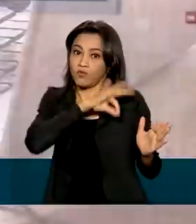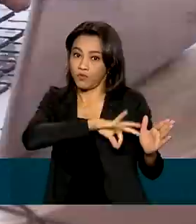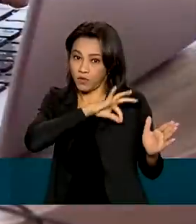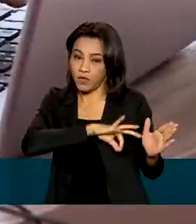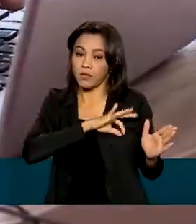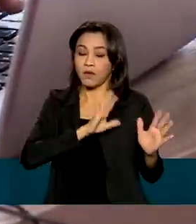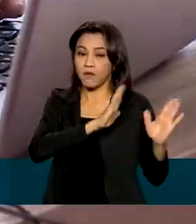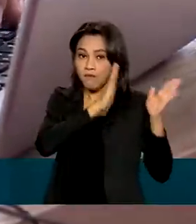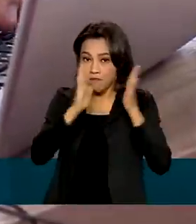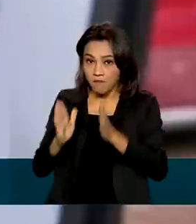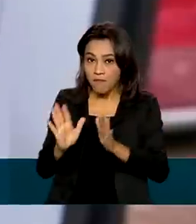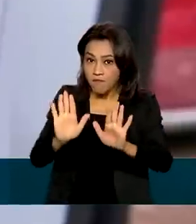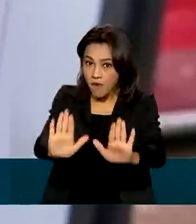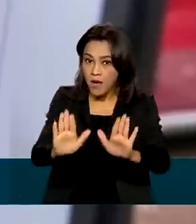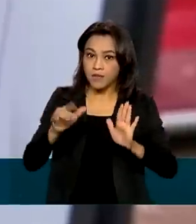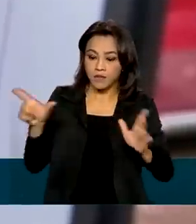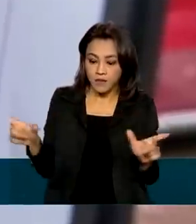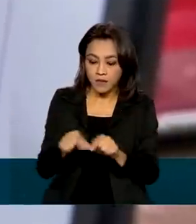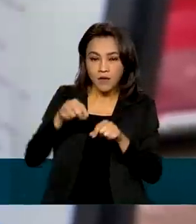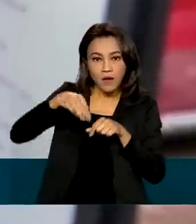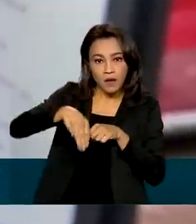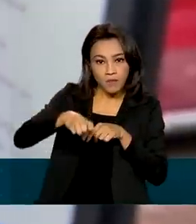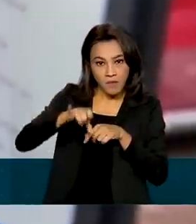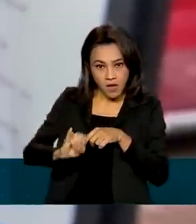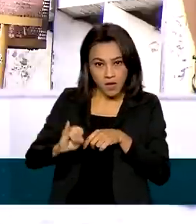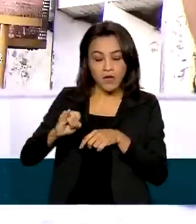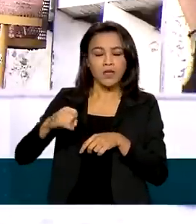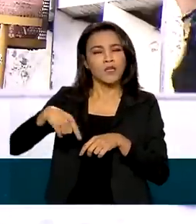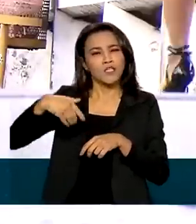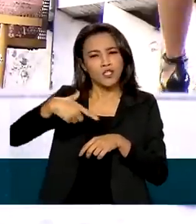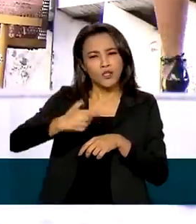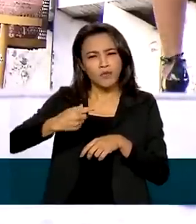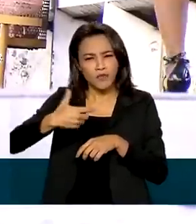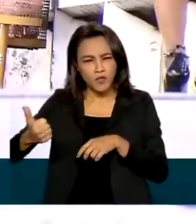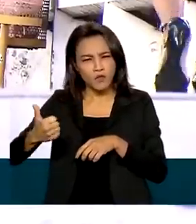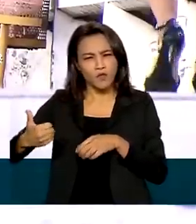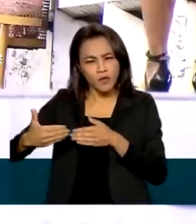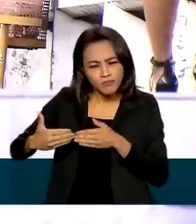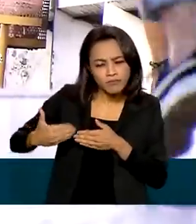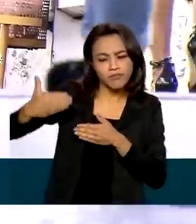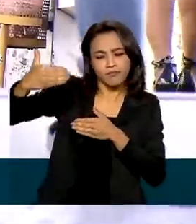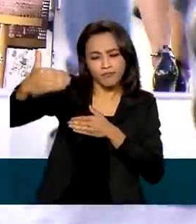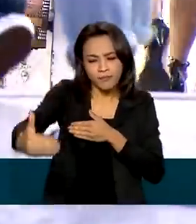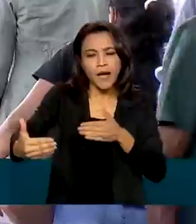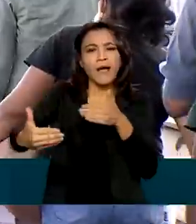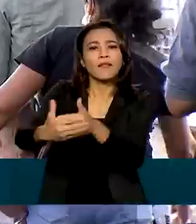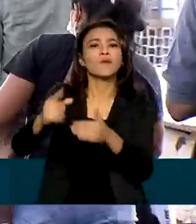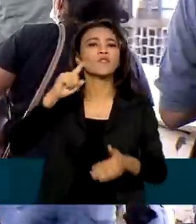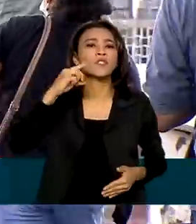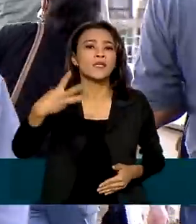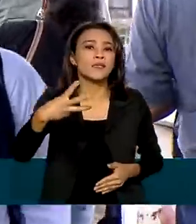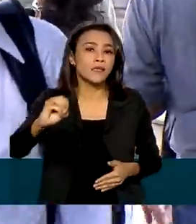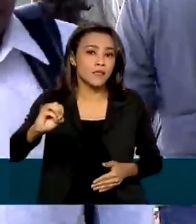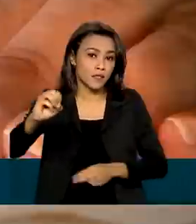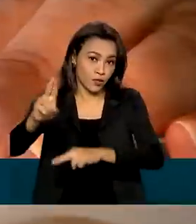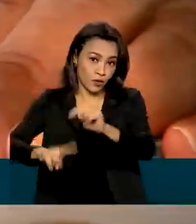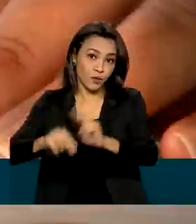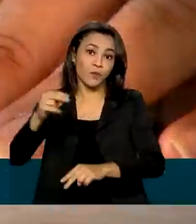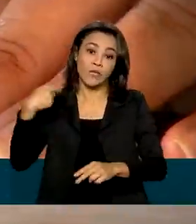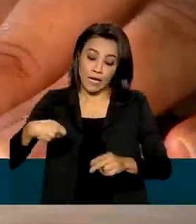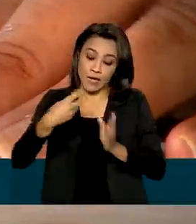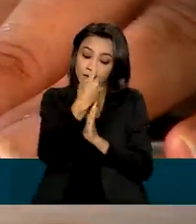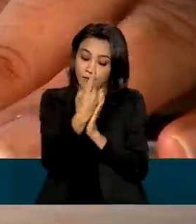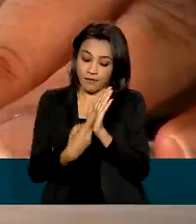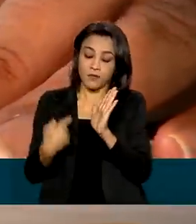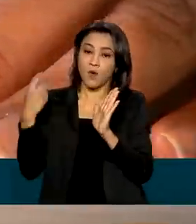faturamento referente a 2021 foi estendida para o dia 30 de junho. Essa declaração deve ser entregue à Receita Federal